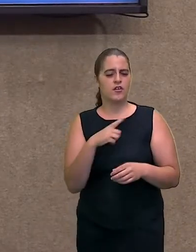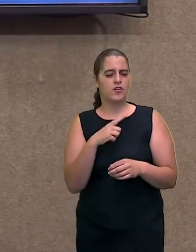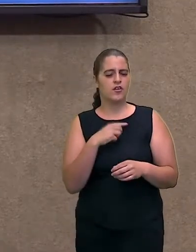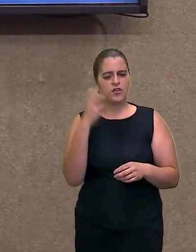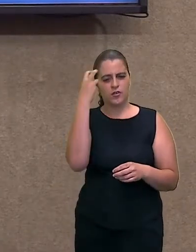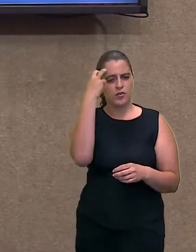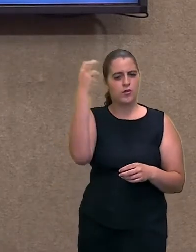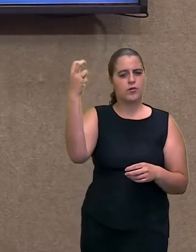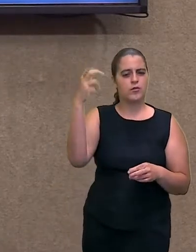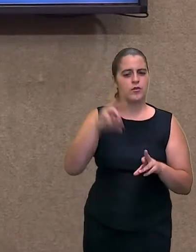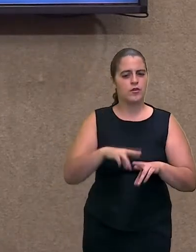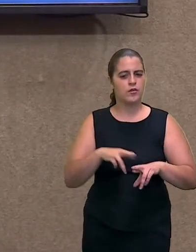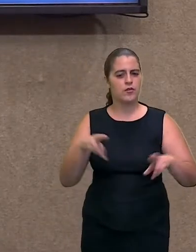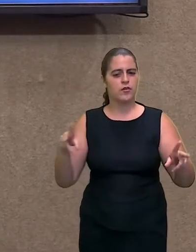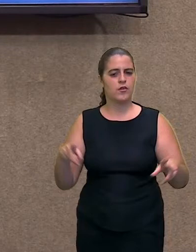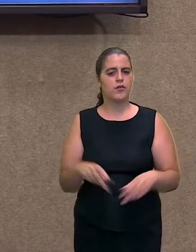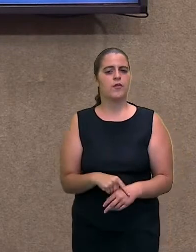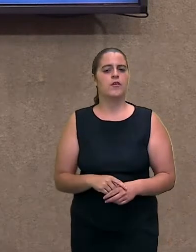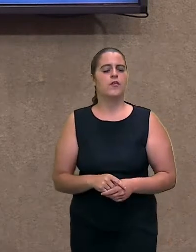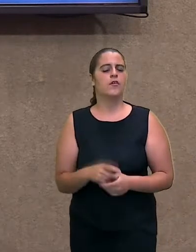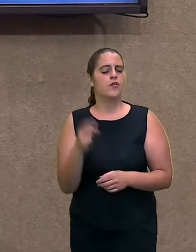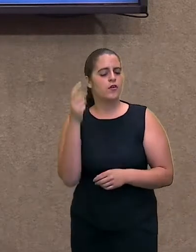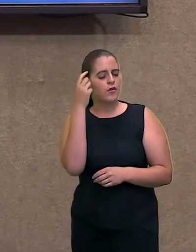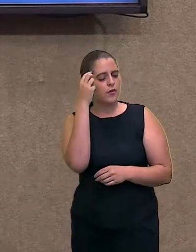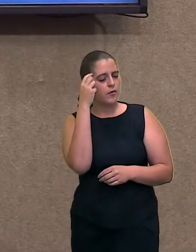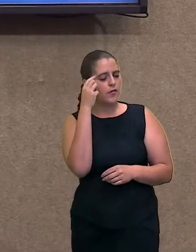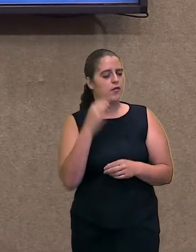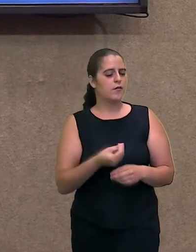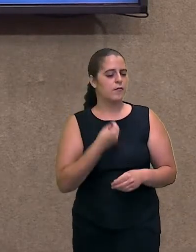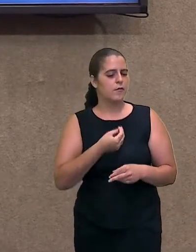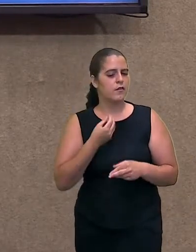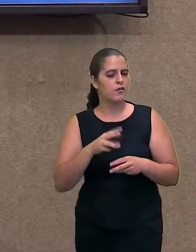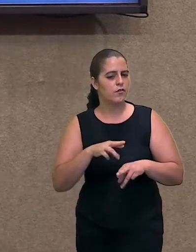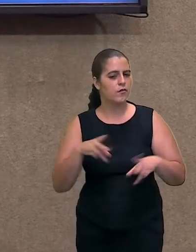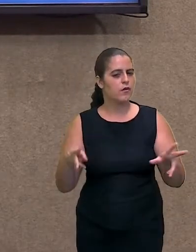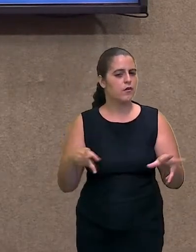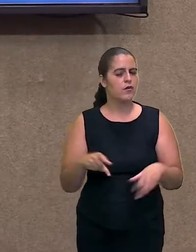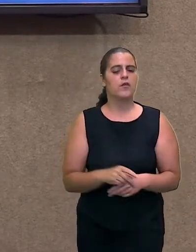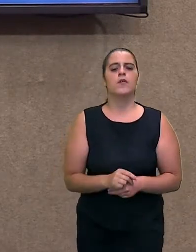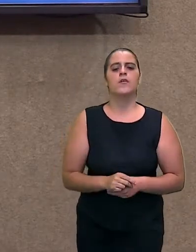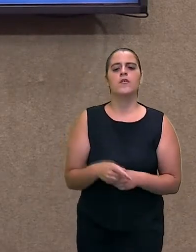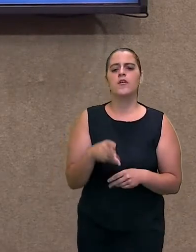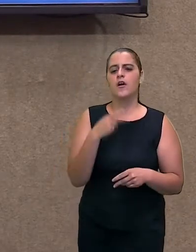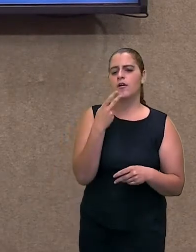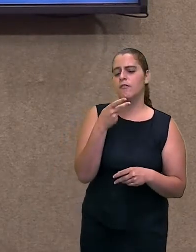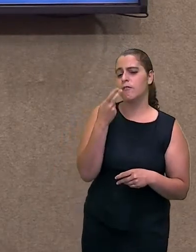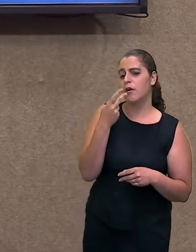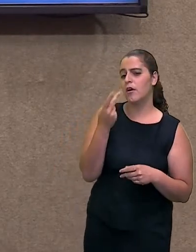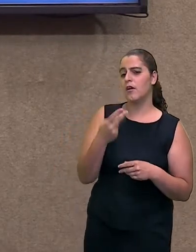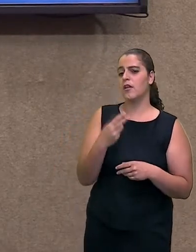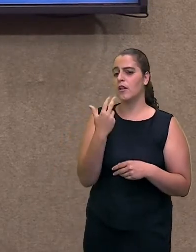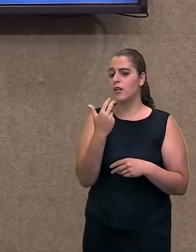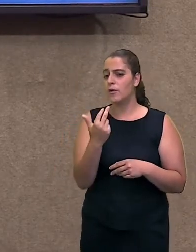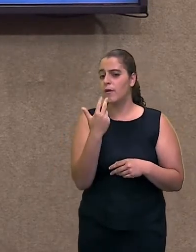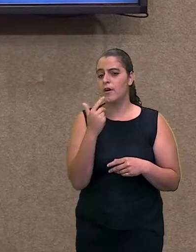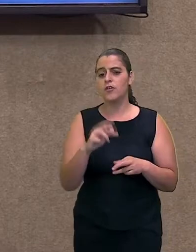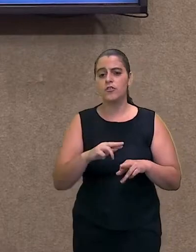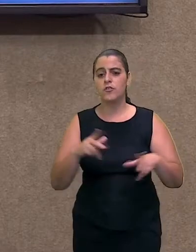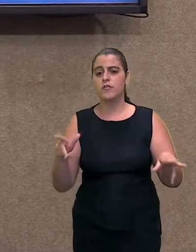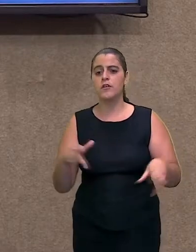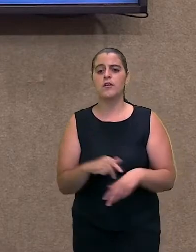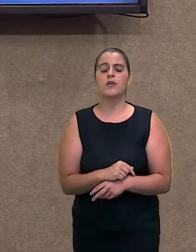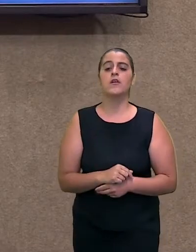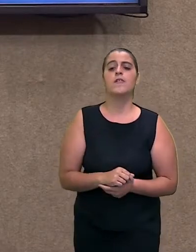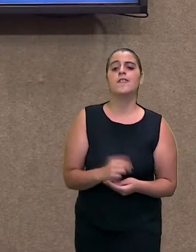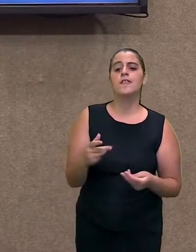costumes, tinha seu jeito de viver, o seu dialeto, seu jeito de trabalhar,